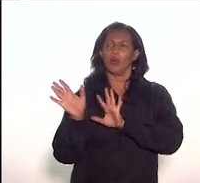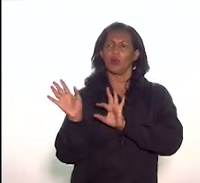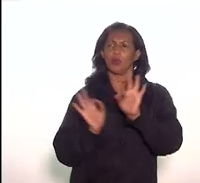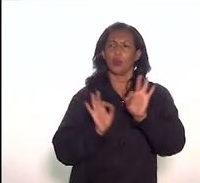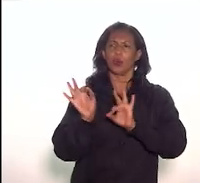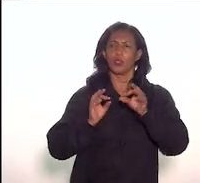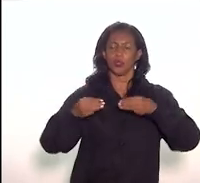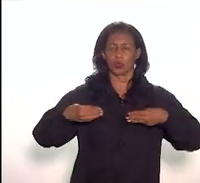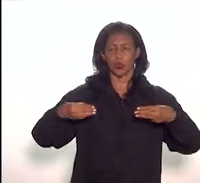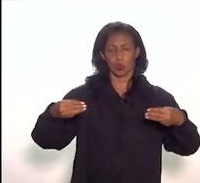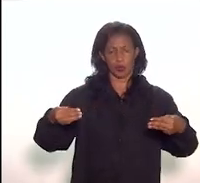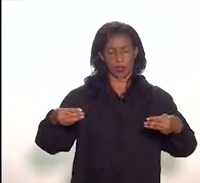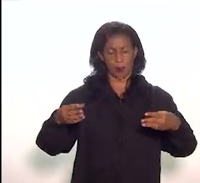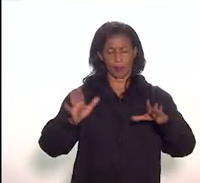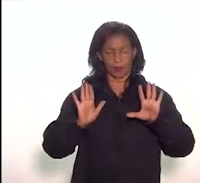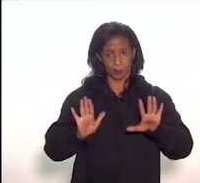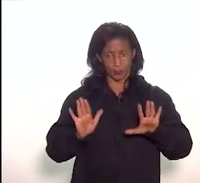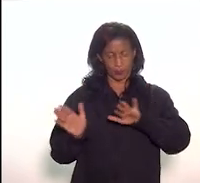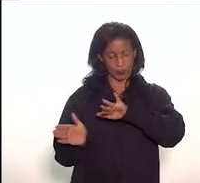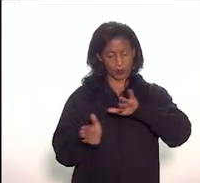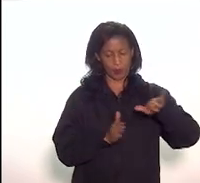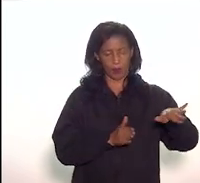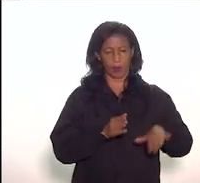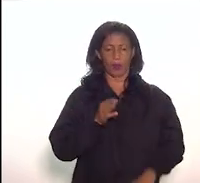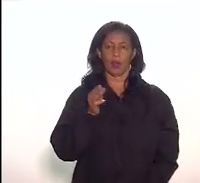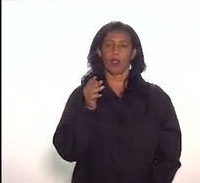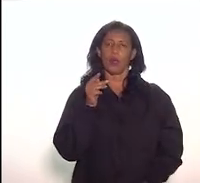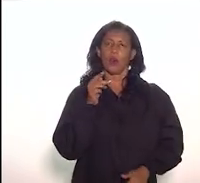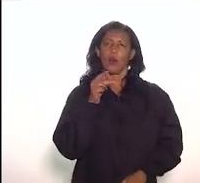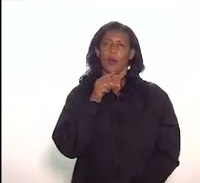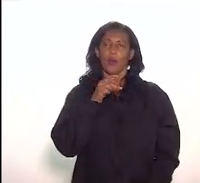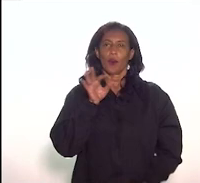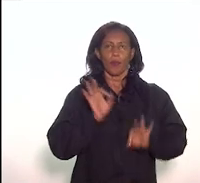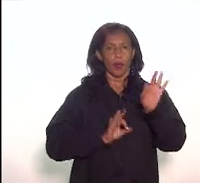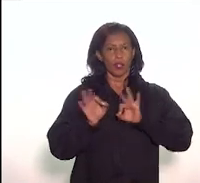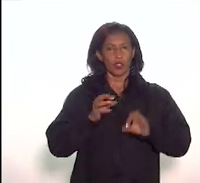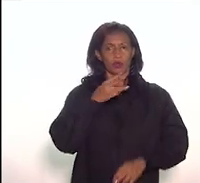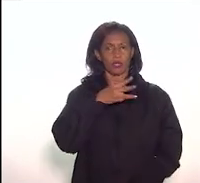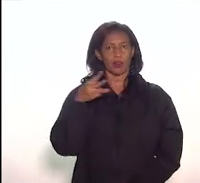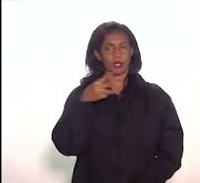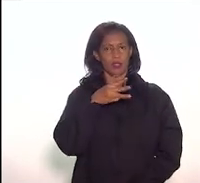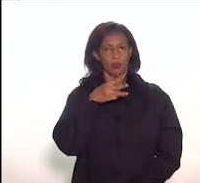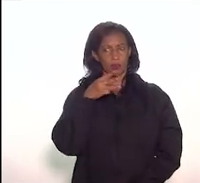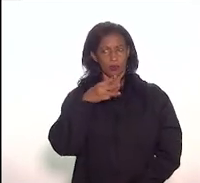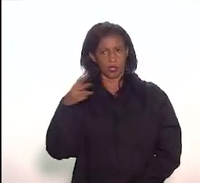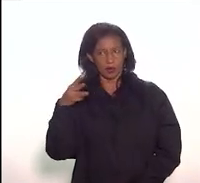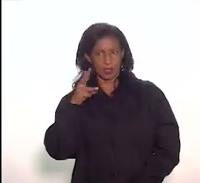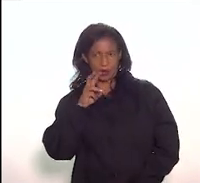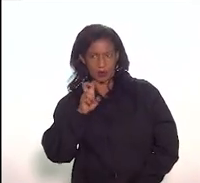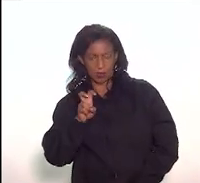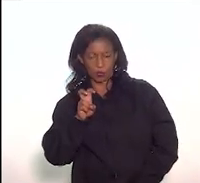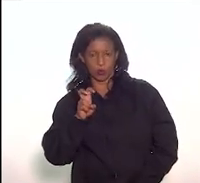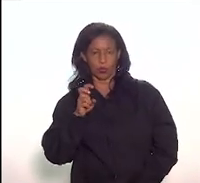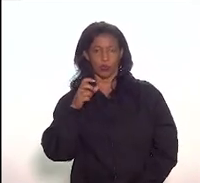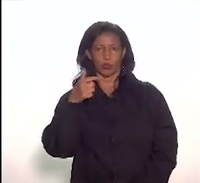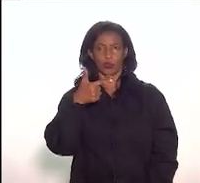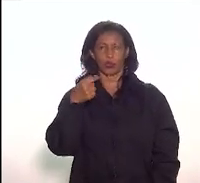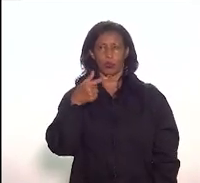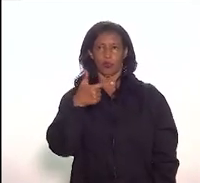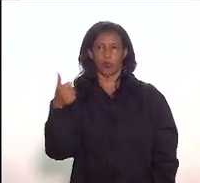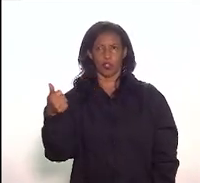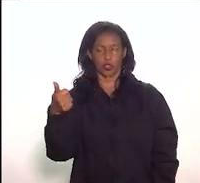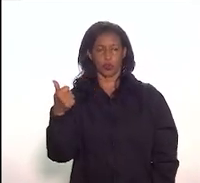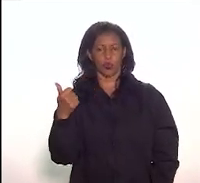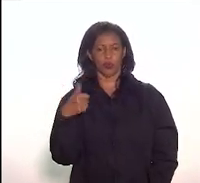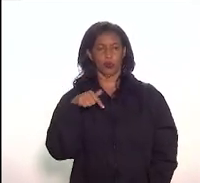museu. Então, o projeto de lei 3535 de 2021, objeto da presente audiência pública que